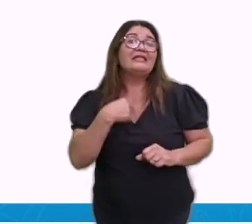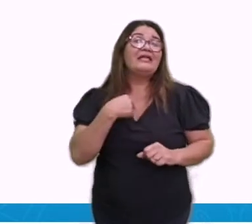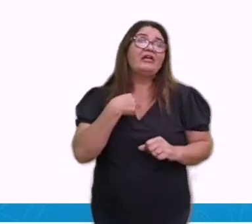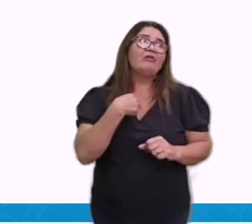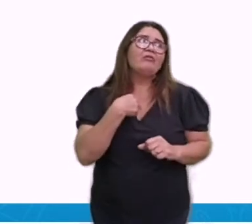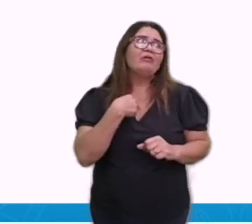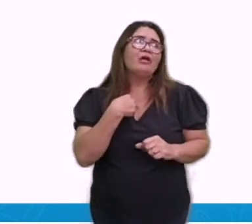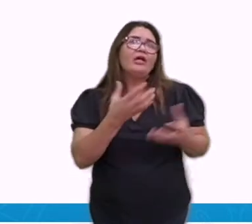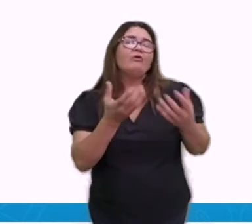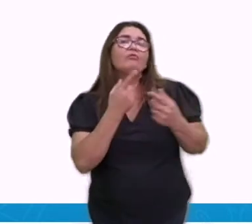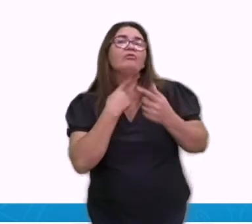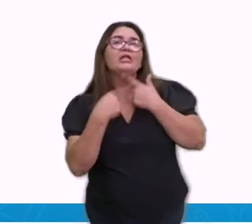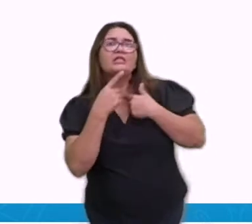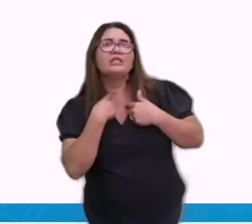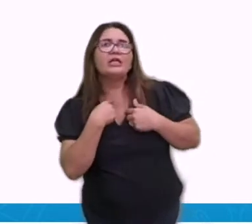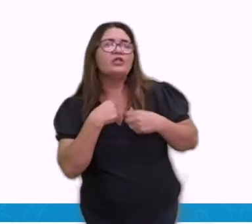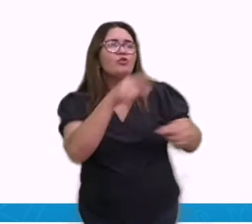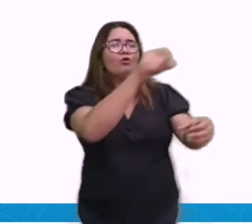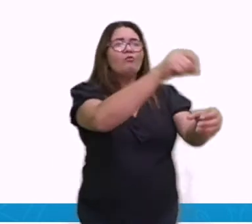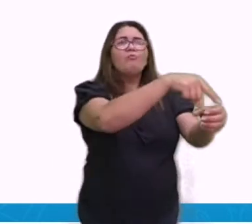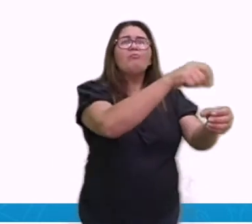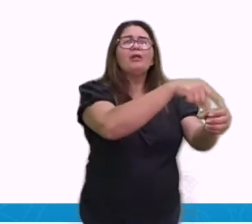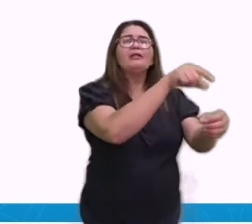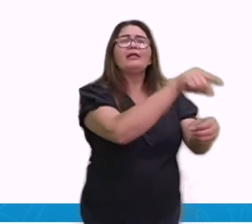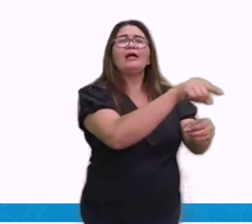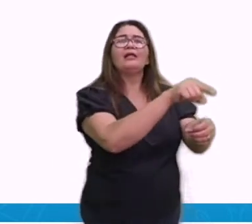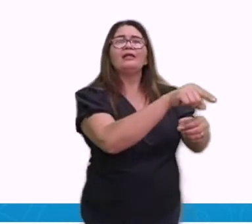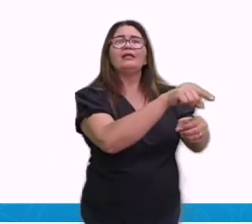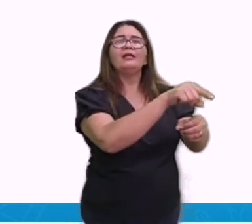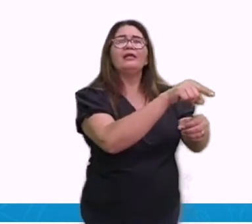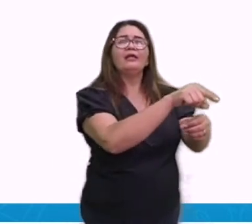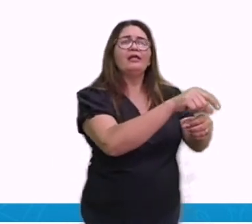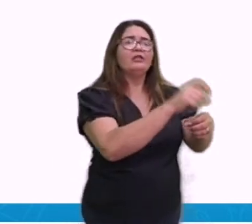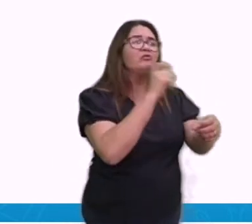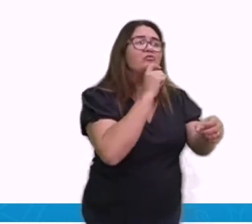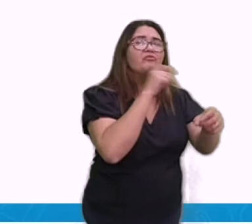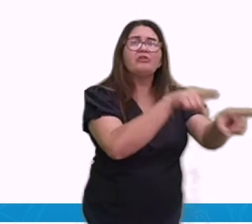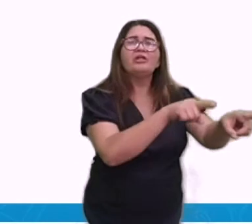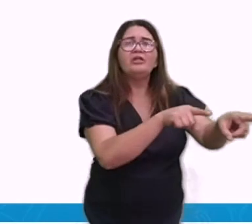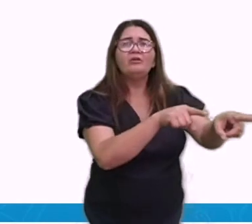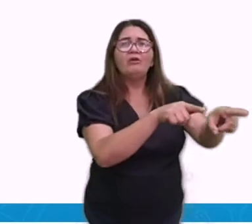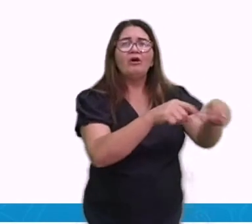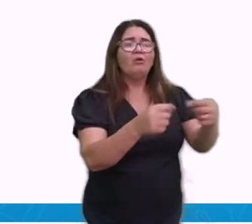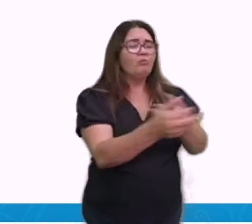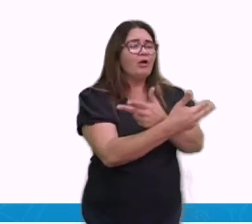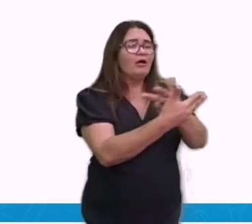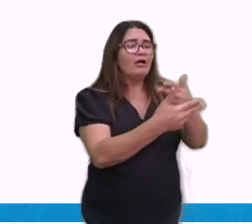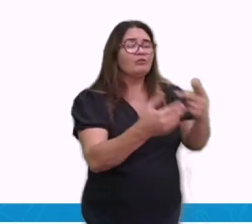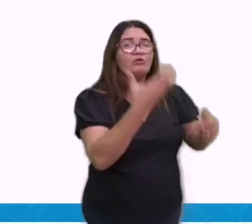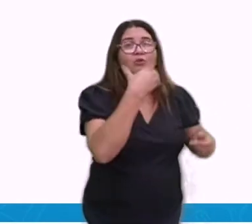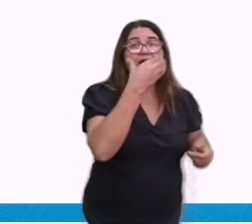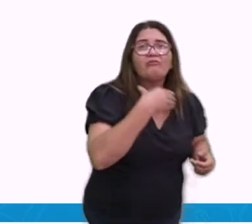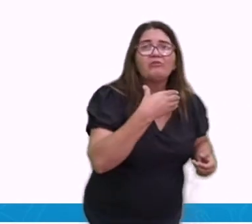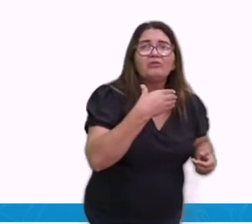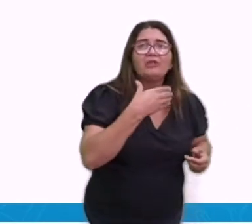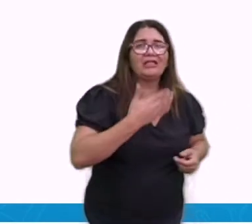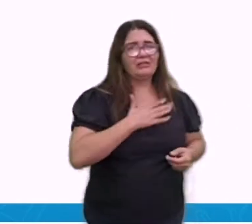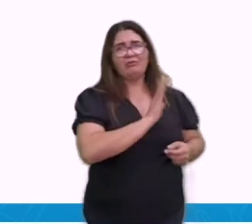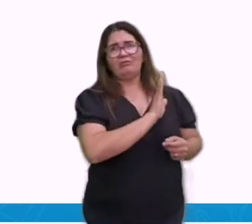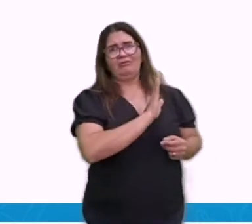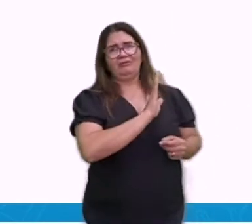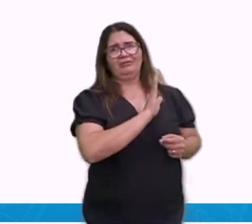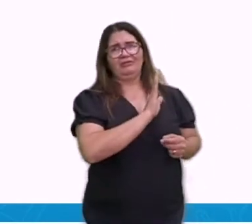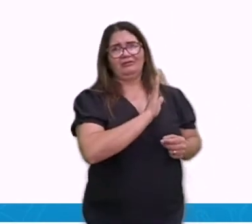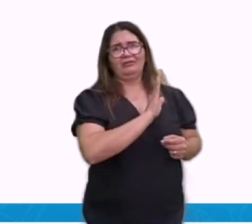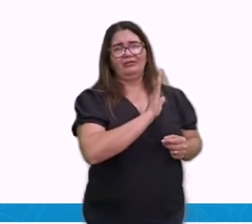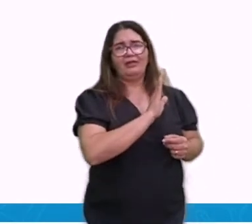frio. Porque elas não gostam de frio. Então, não vai ser bom. Porque no inverno, eu vou perder a minha plantação. Então, tá vendo como o clima é importante? Tá